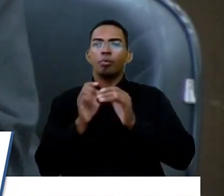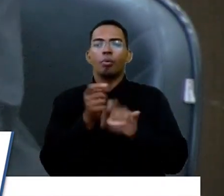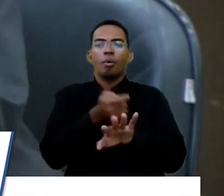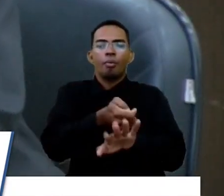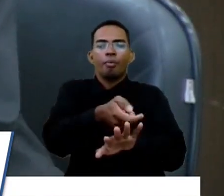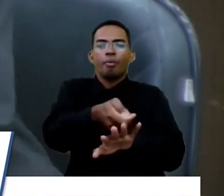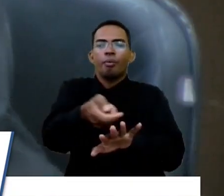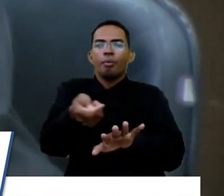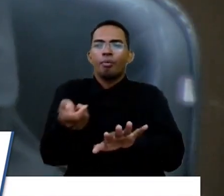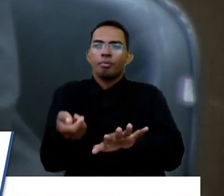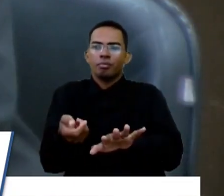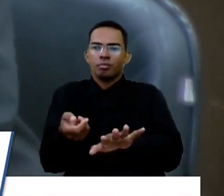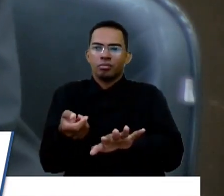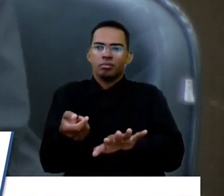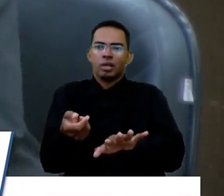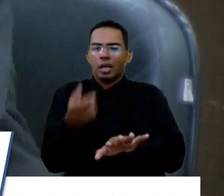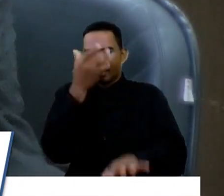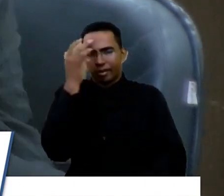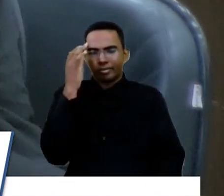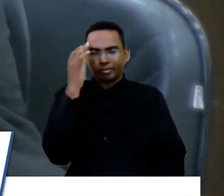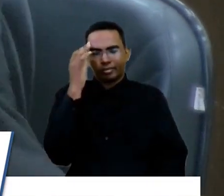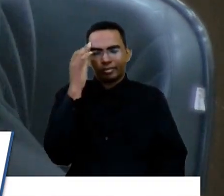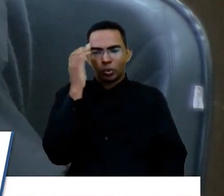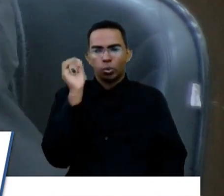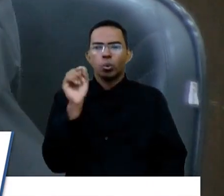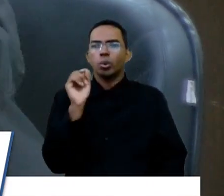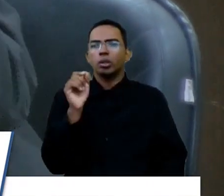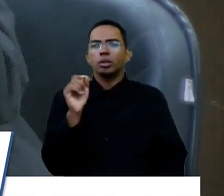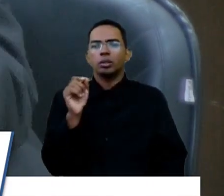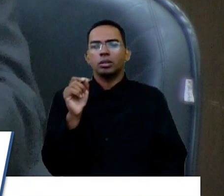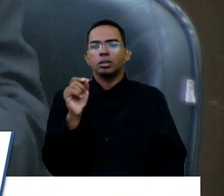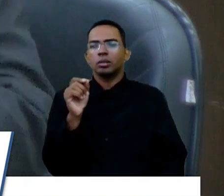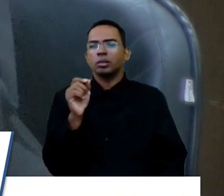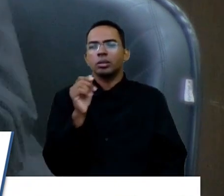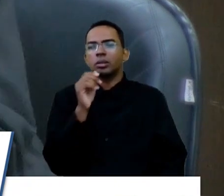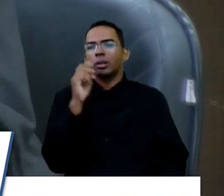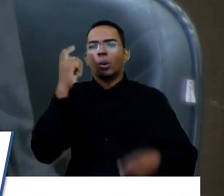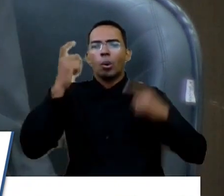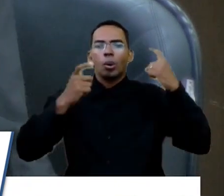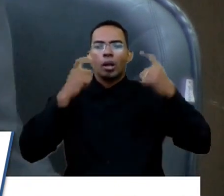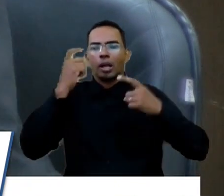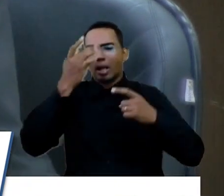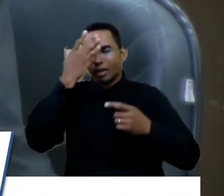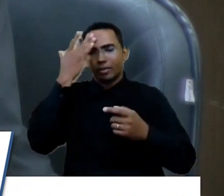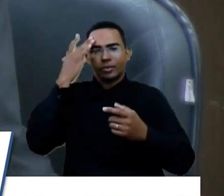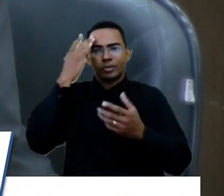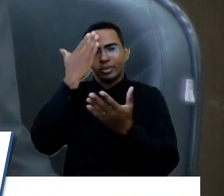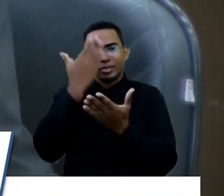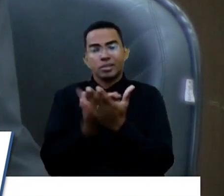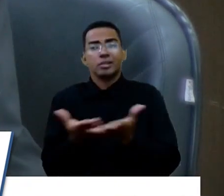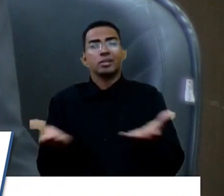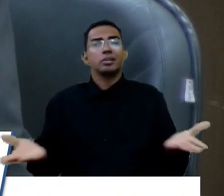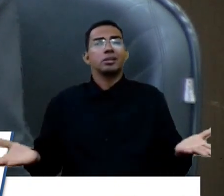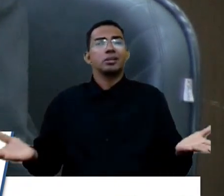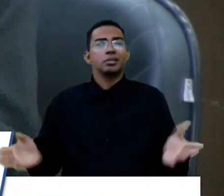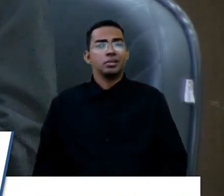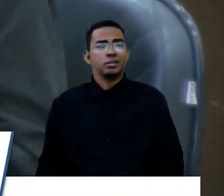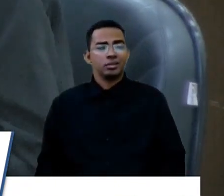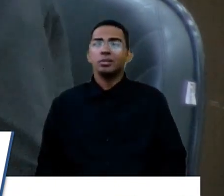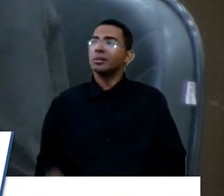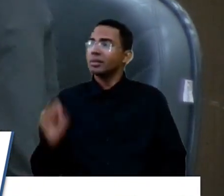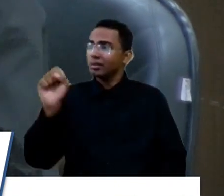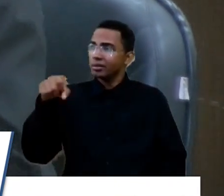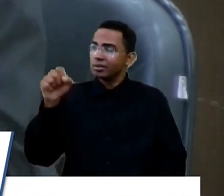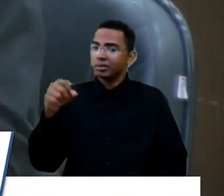para as pessoas. E o que é mais, que me deixa mais preocupado é que as pessoas acreditam nisso. Sim, sim. Eu